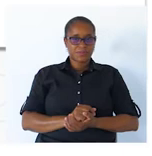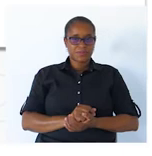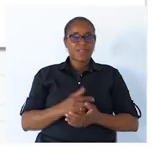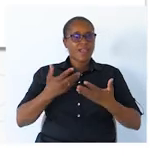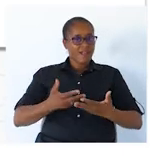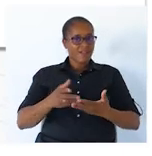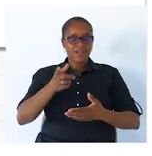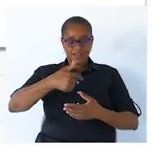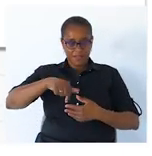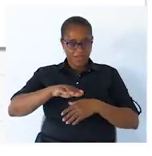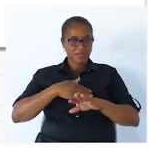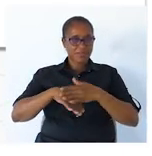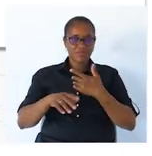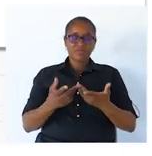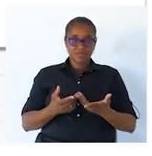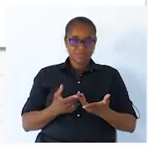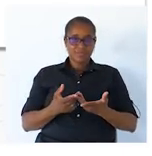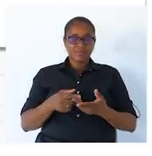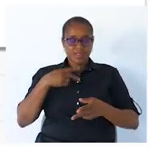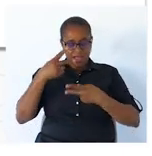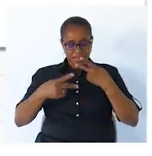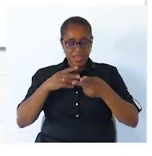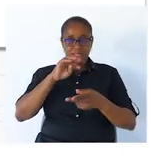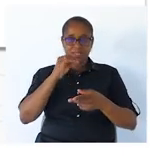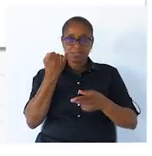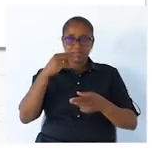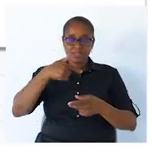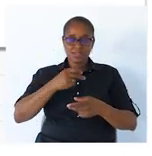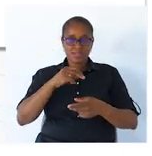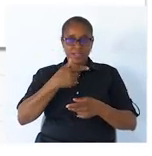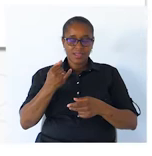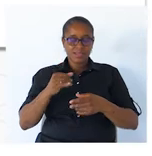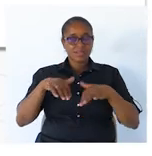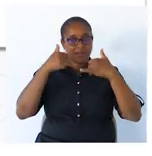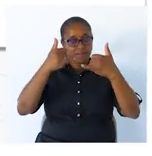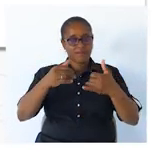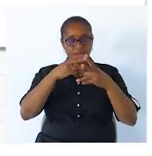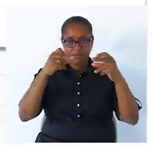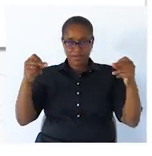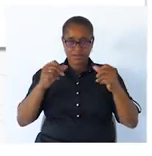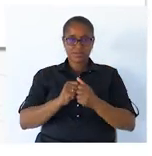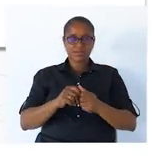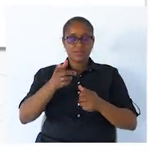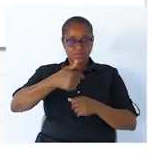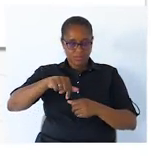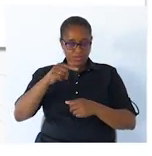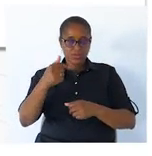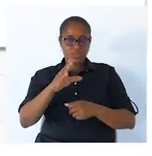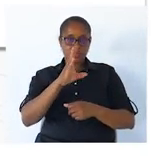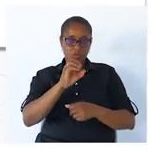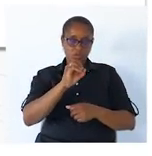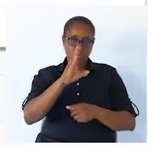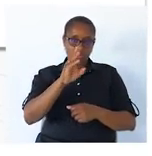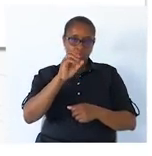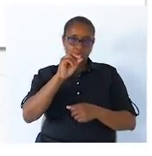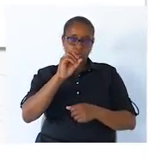Agora, vamos fazer a análise sintática da seguinte frase. Nós temos o João. A nossa